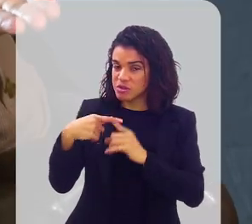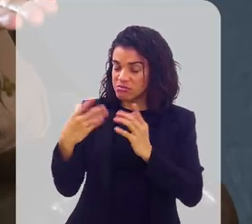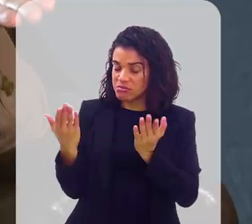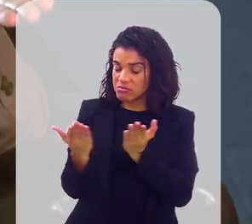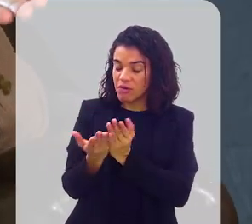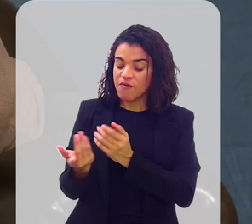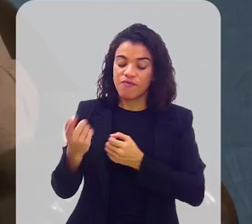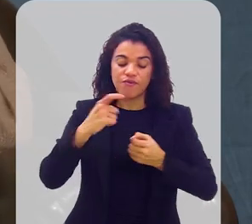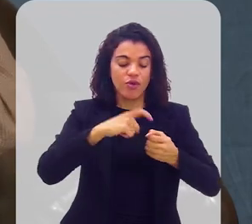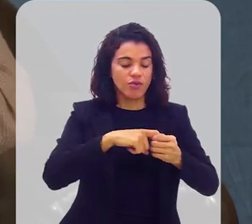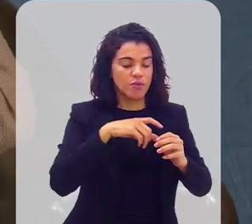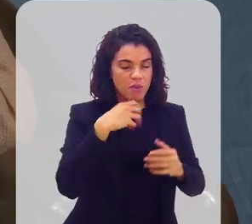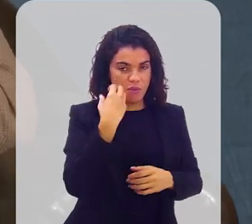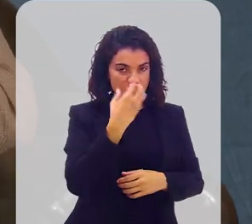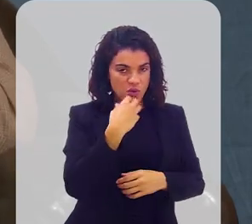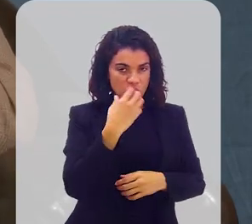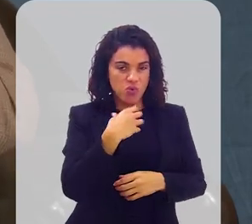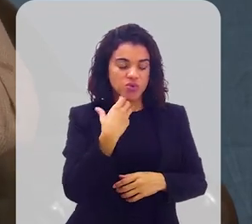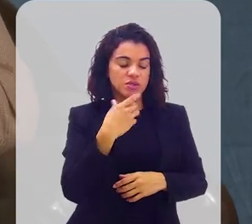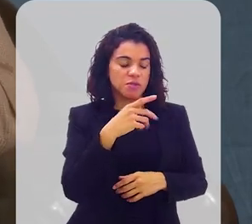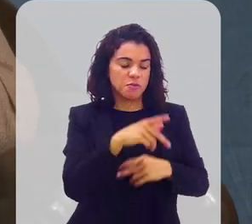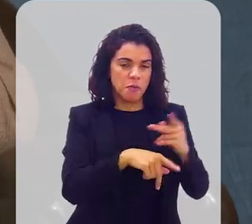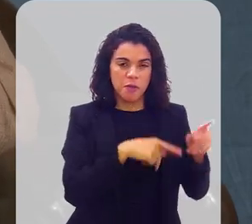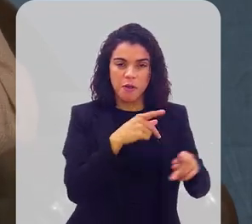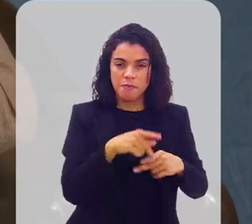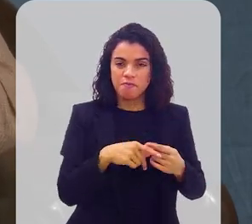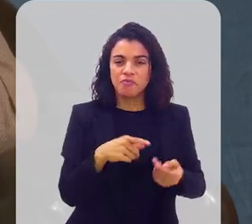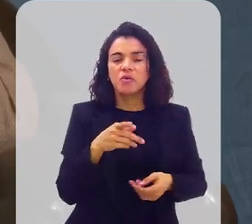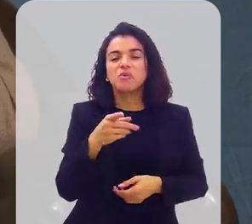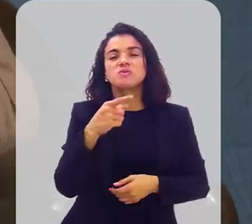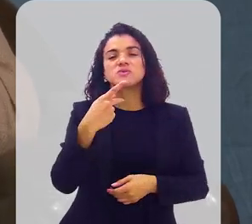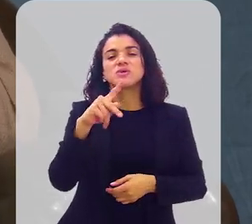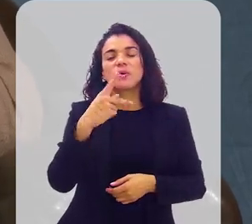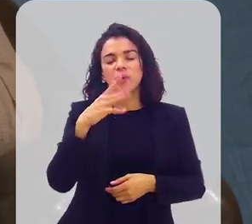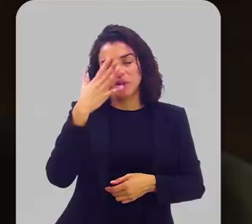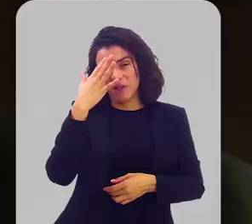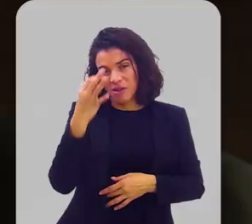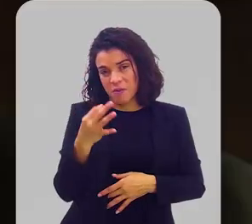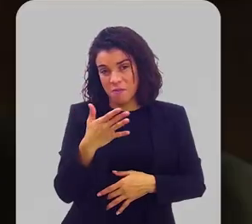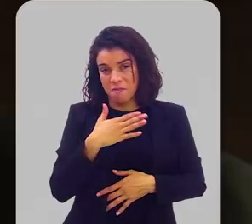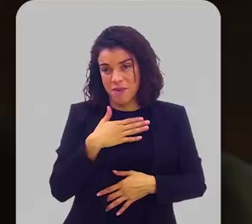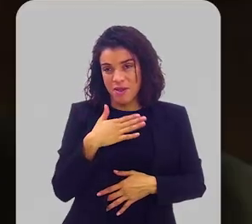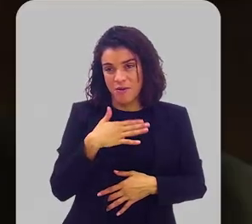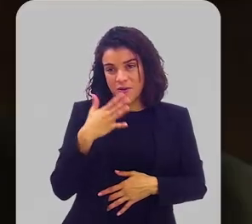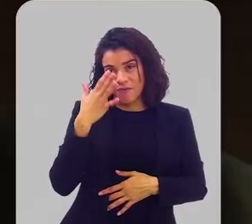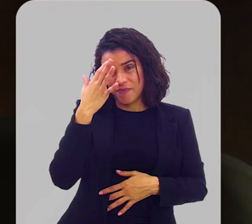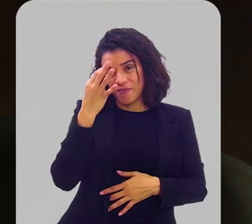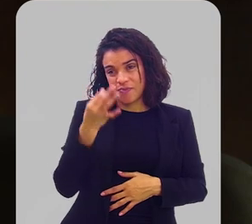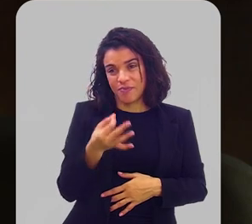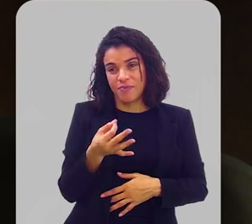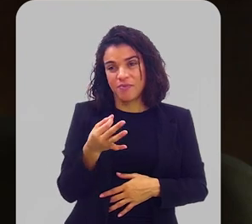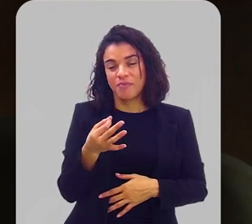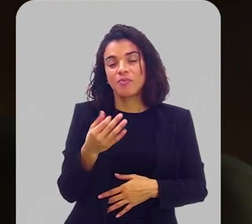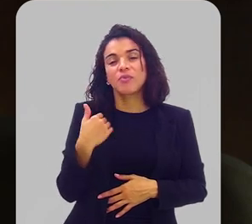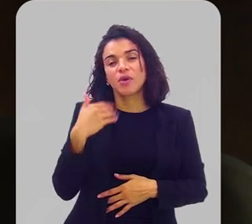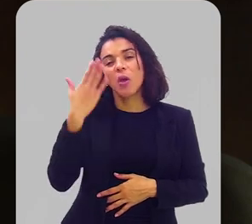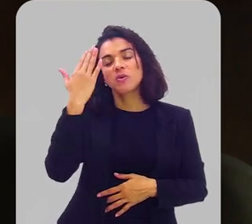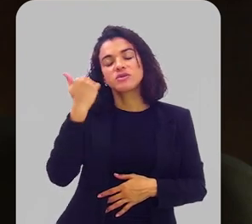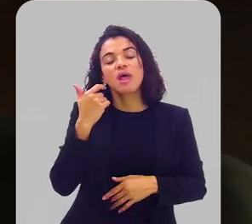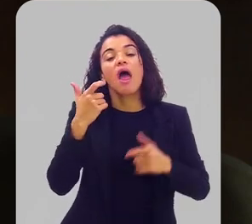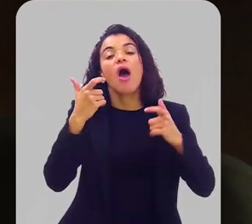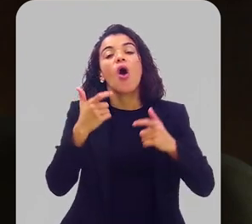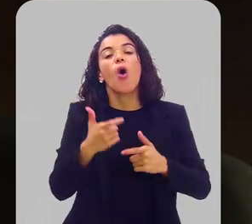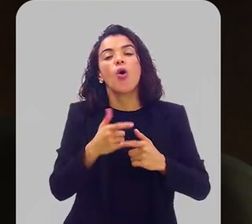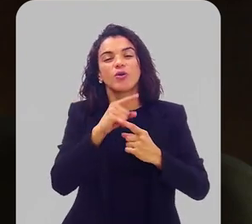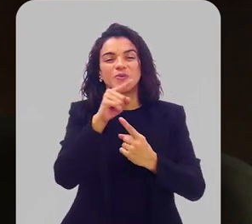voltar para a música secular. Isso abala o seu entendimento? O meu entendimento, não, porque eu sei aonde eu quero